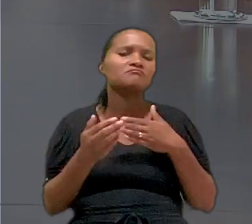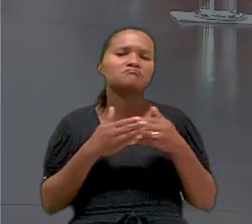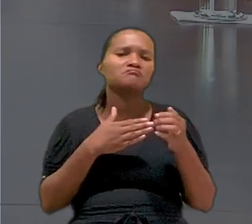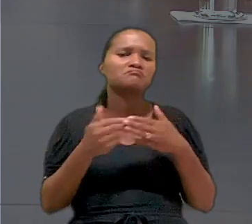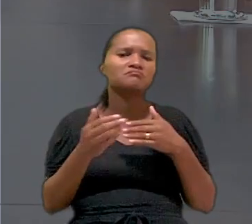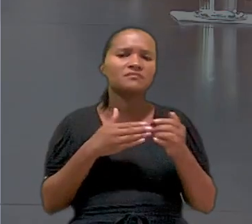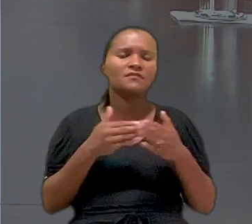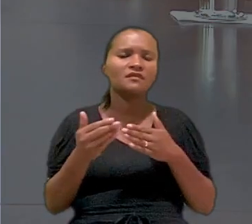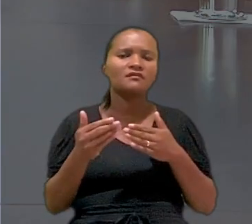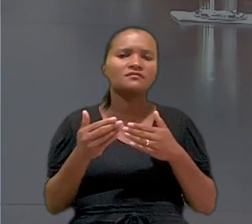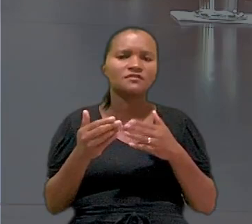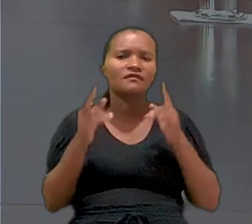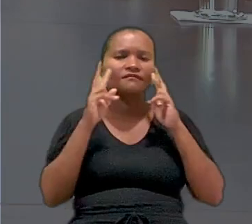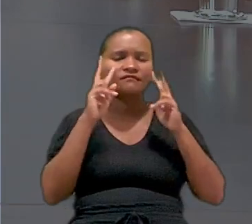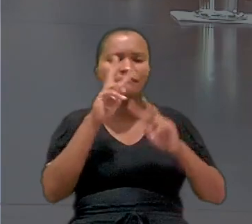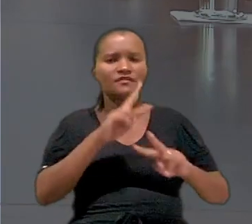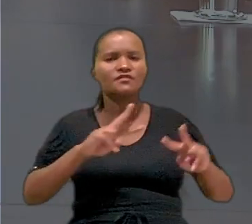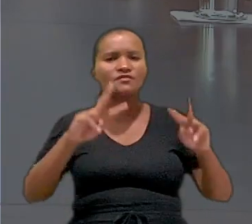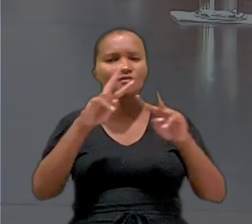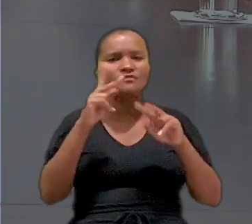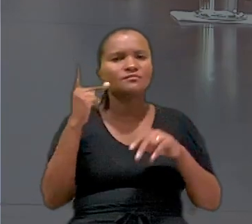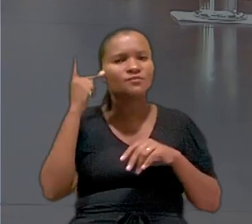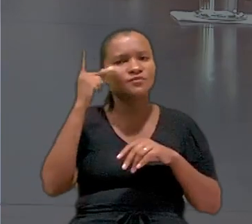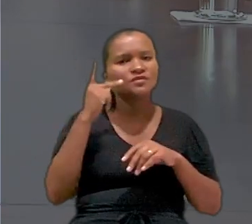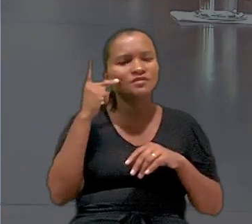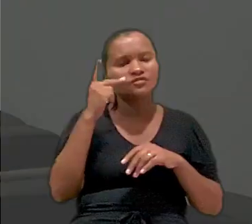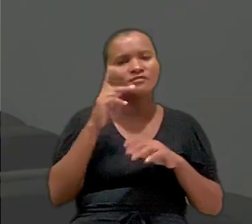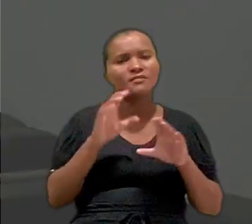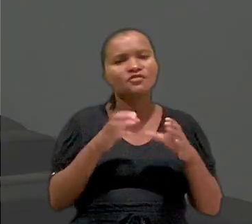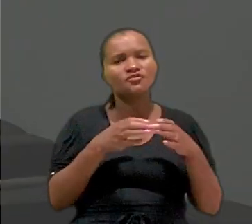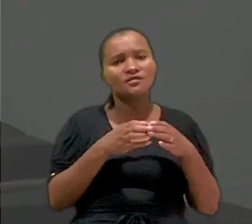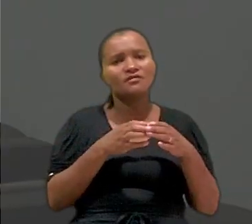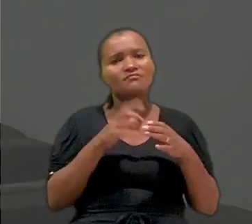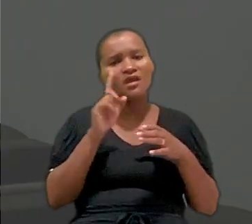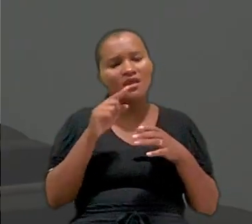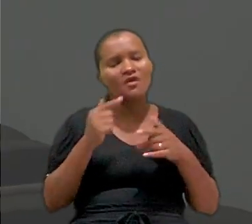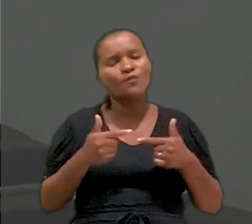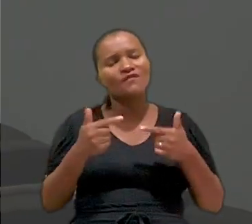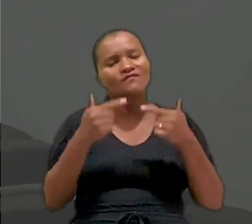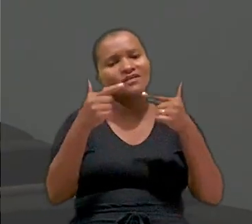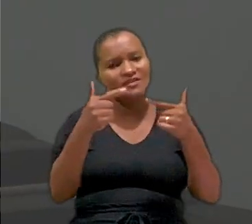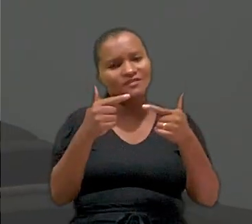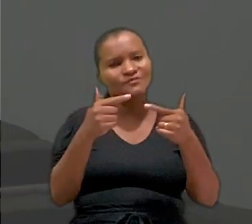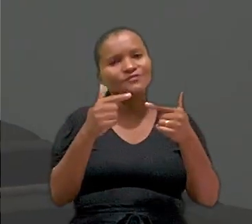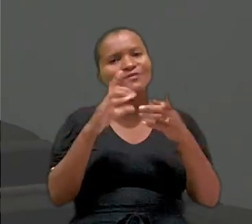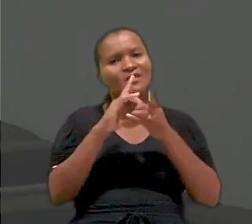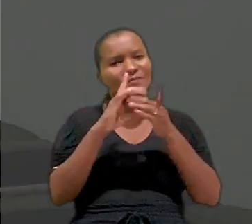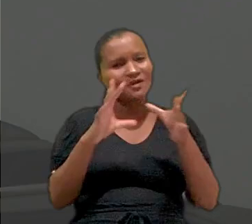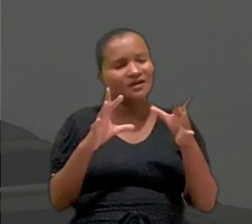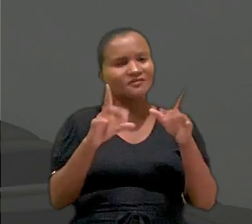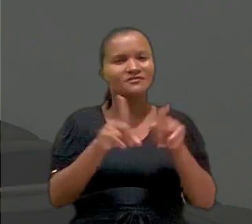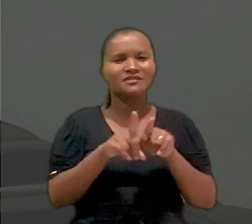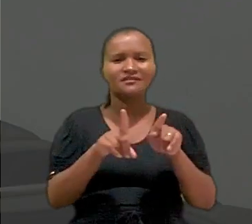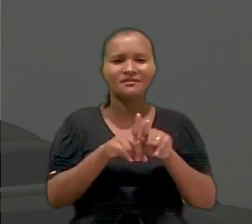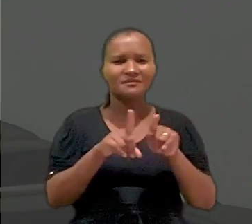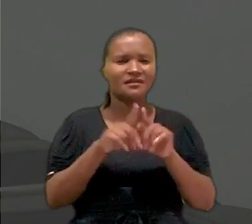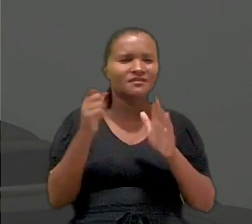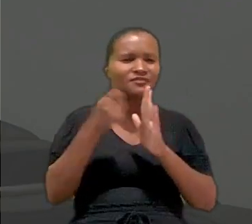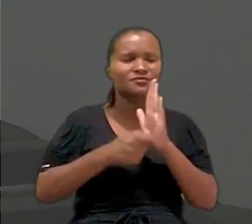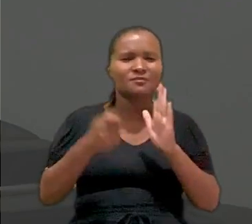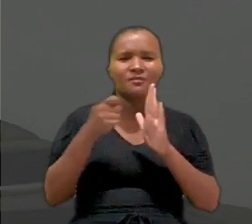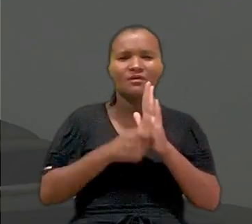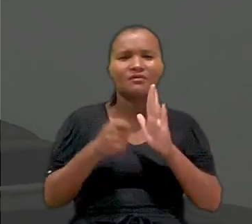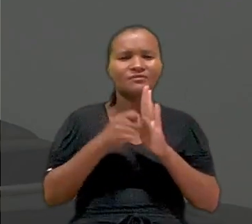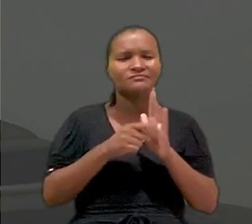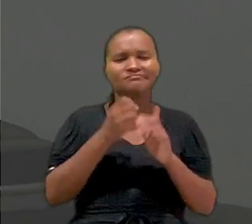independente de visões político-partidárias. É, sem dúvida, um avanço democrático e o fruto de uma